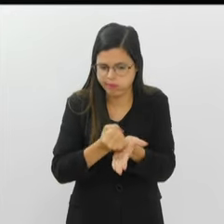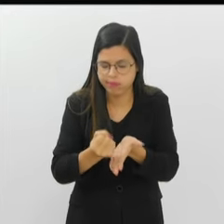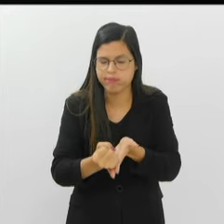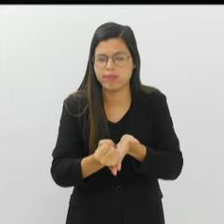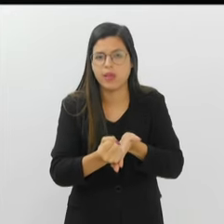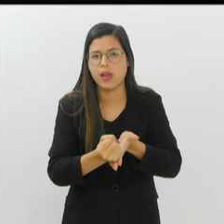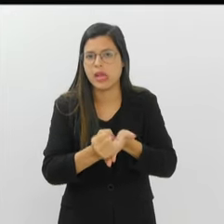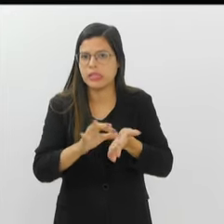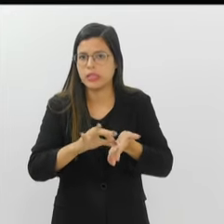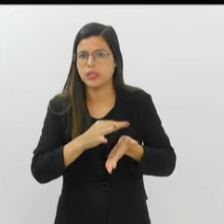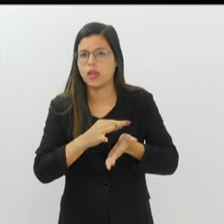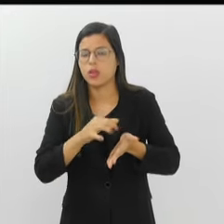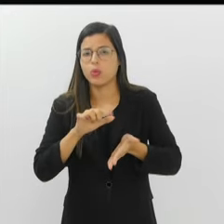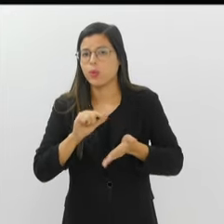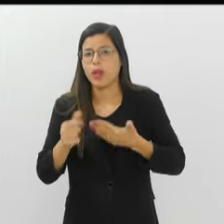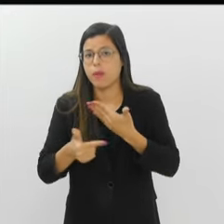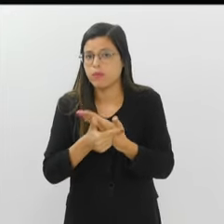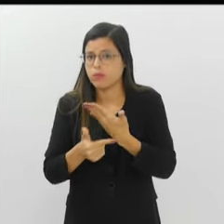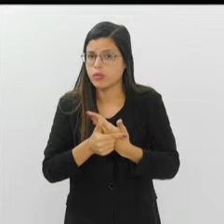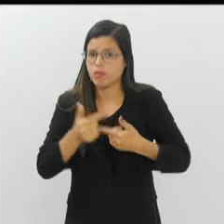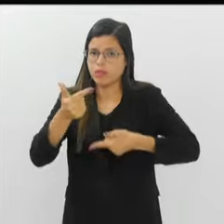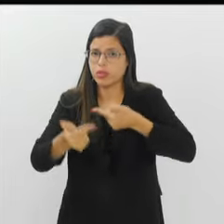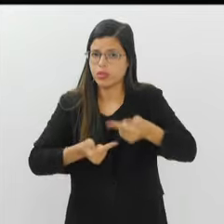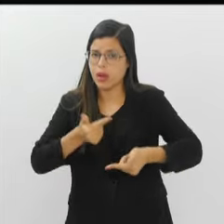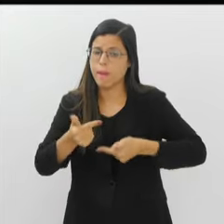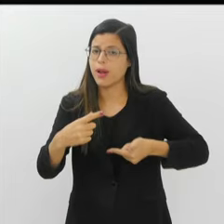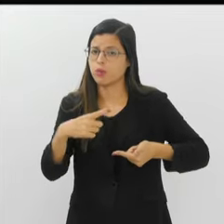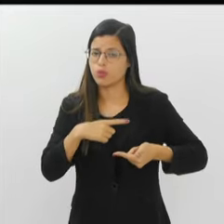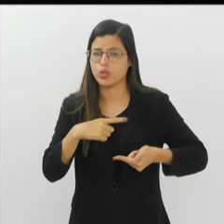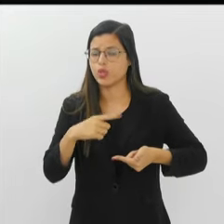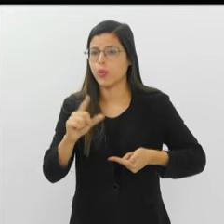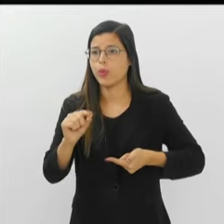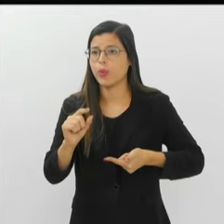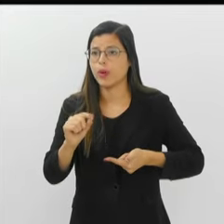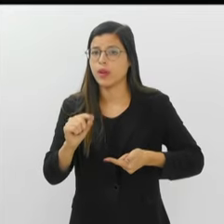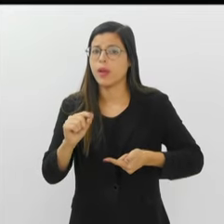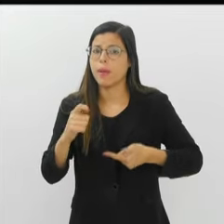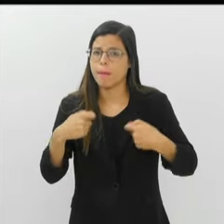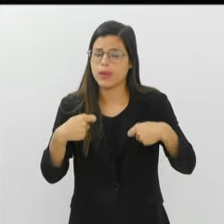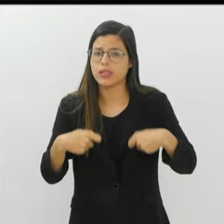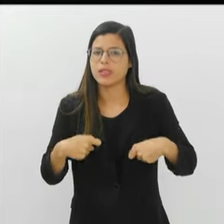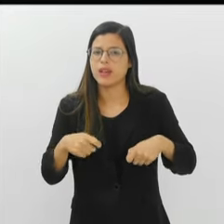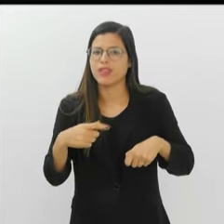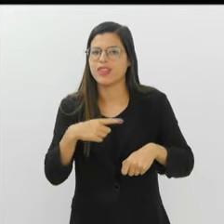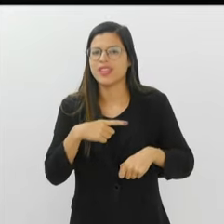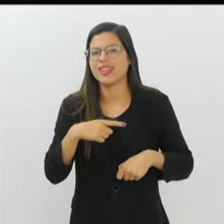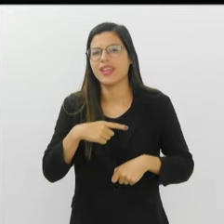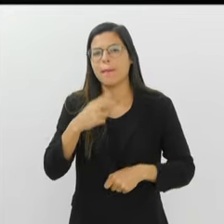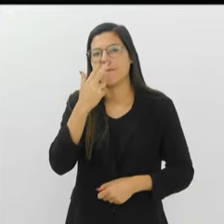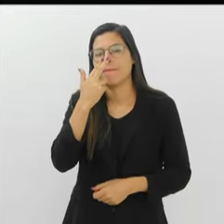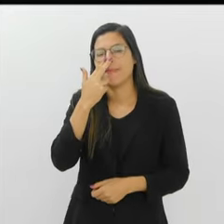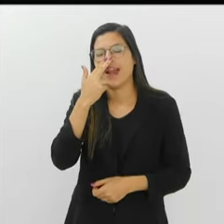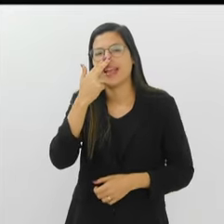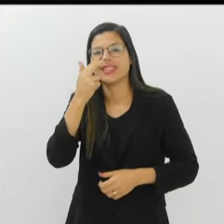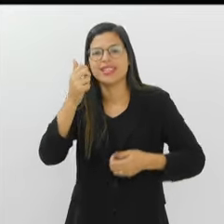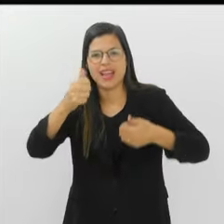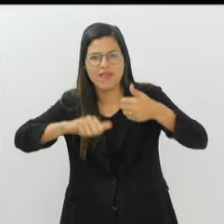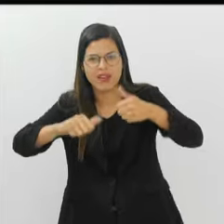cartório que as minhas condições de trabalho incluíam, inclusive, ter peso na escolha do Samba.